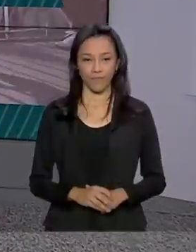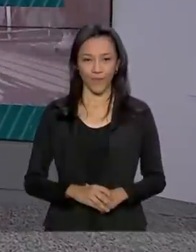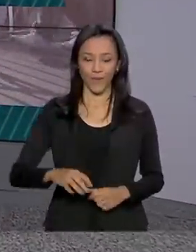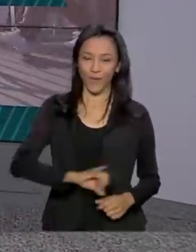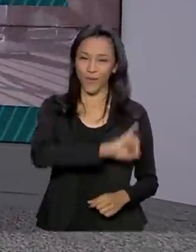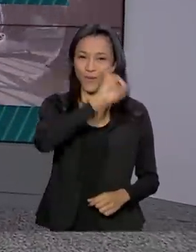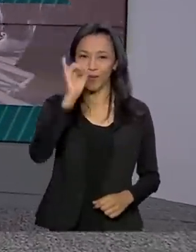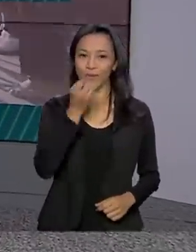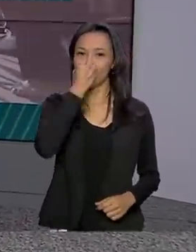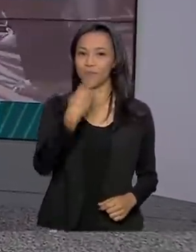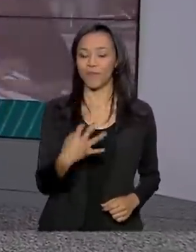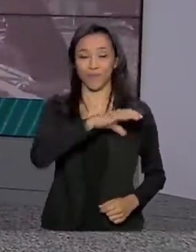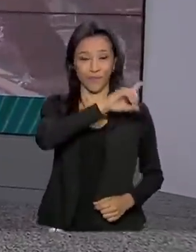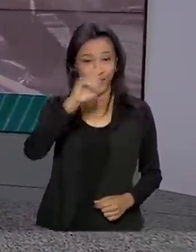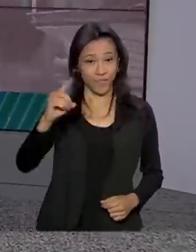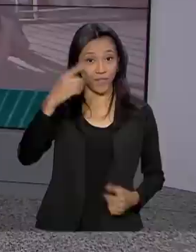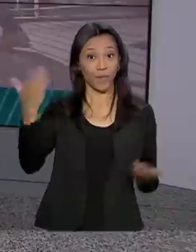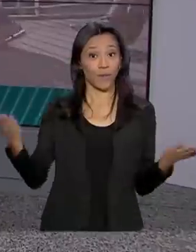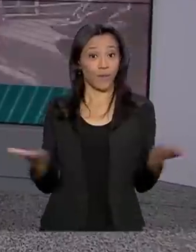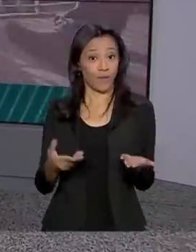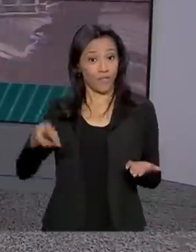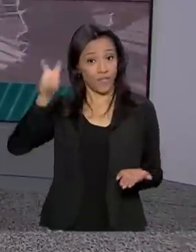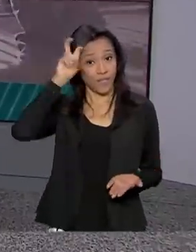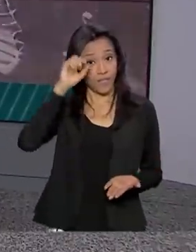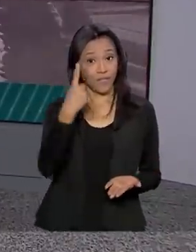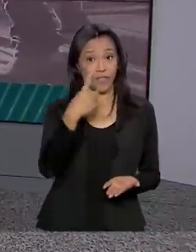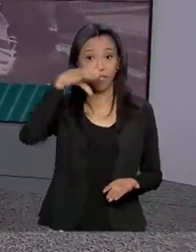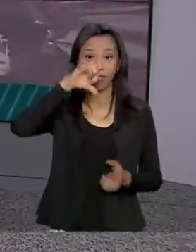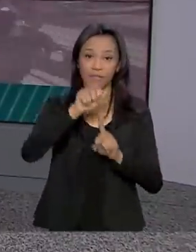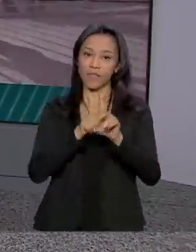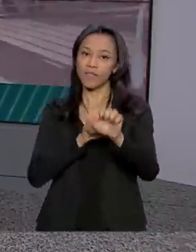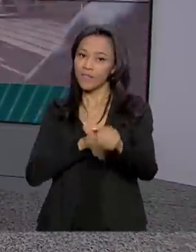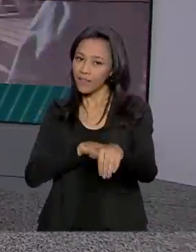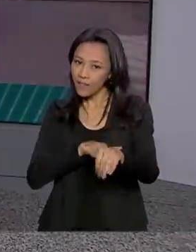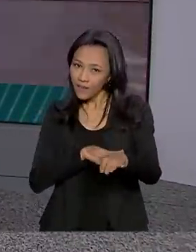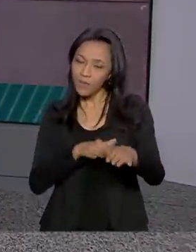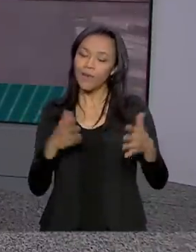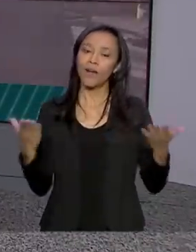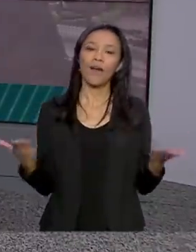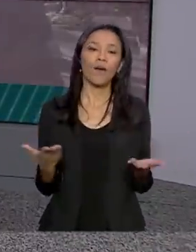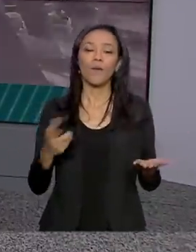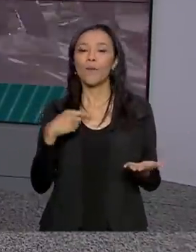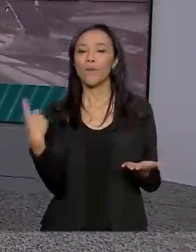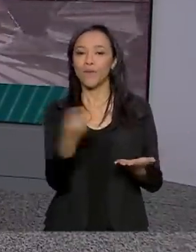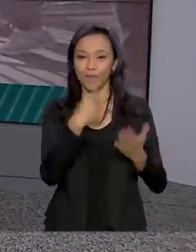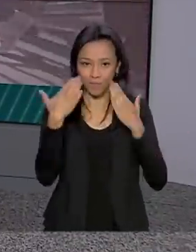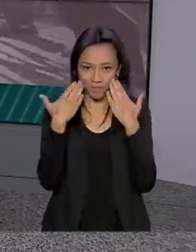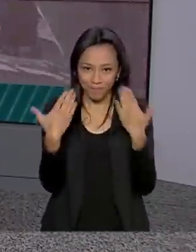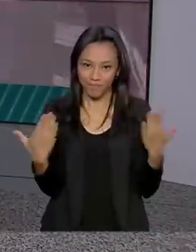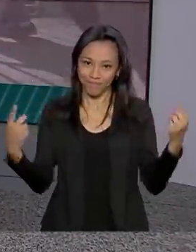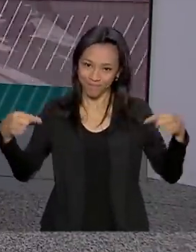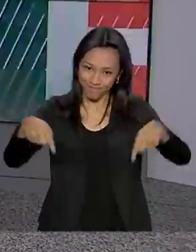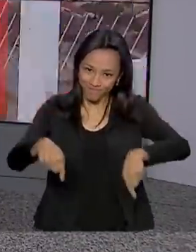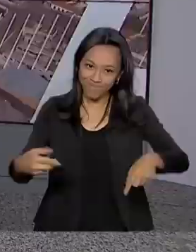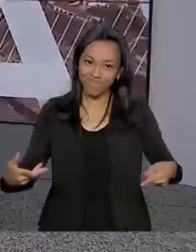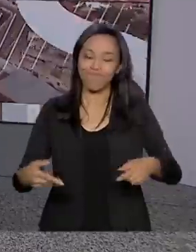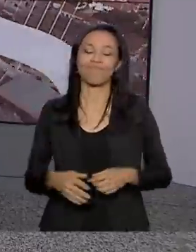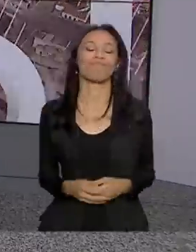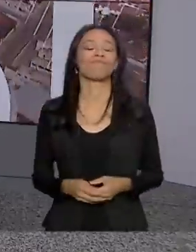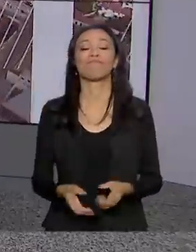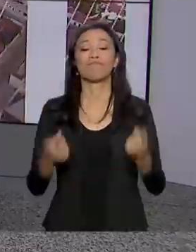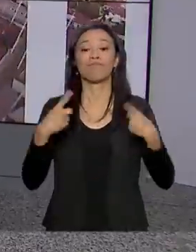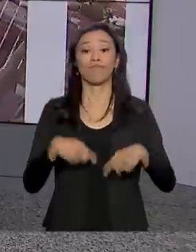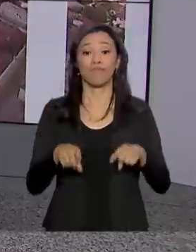Olá, bom dia para você. Hoje é quinta-feira, 19 de setembro. Veja agora os destaques desta edição do Brasil em Dia.